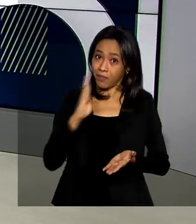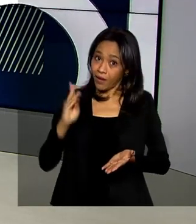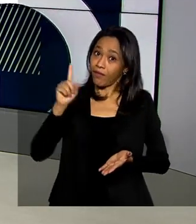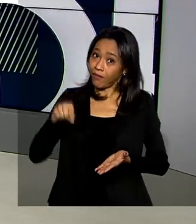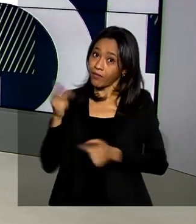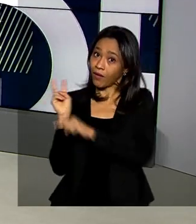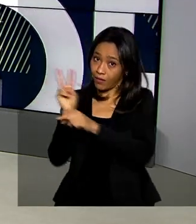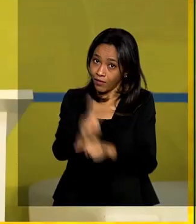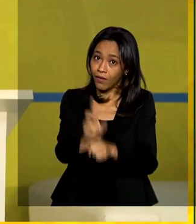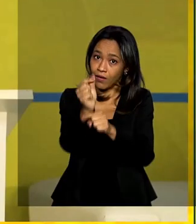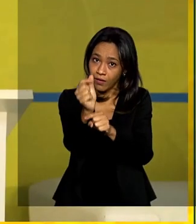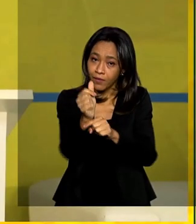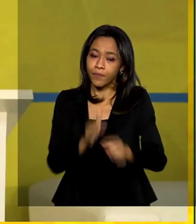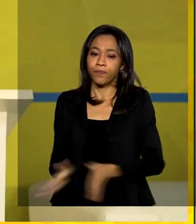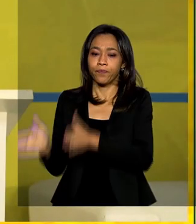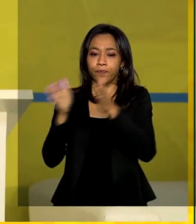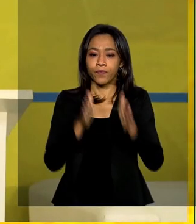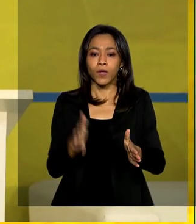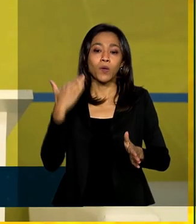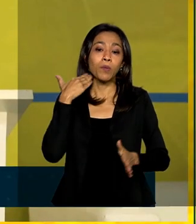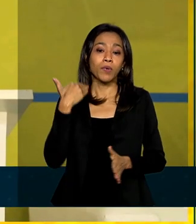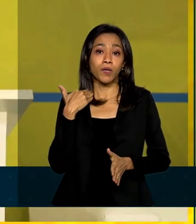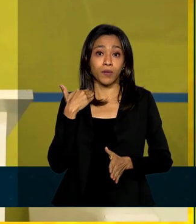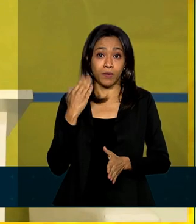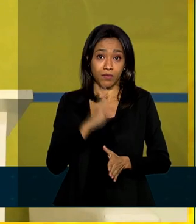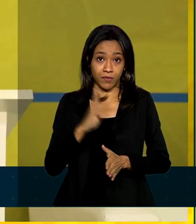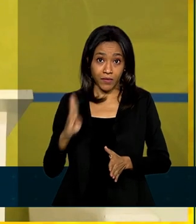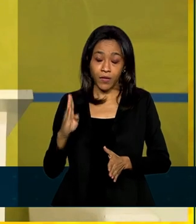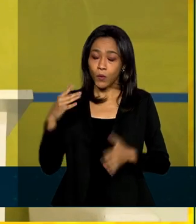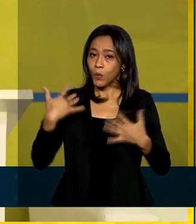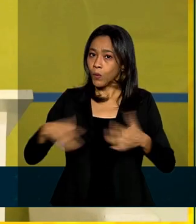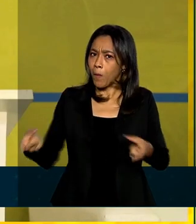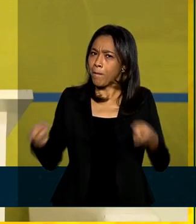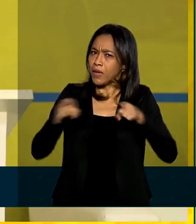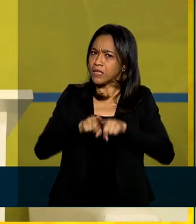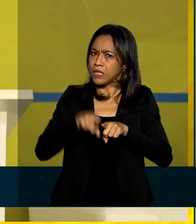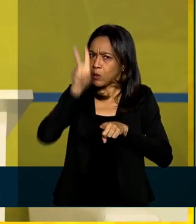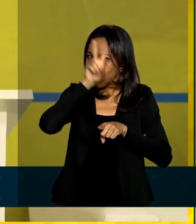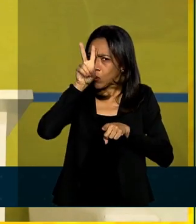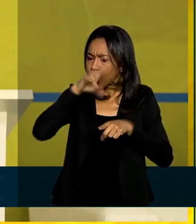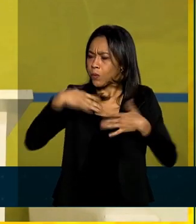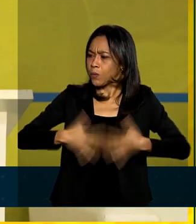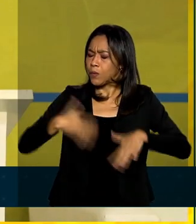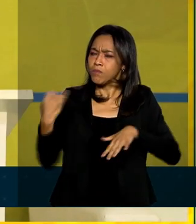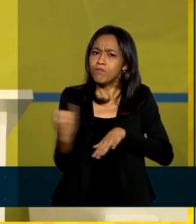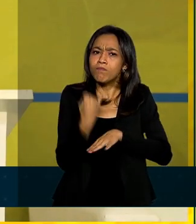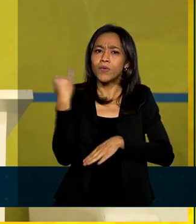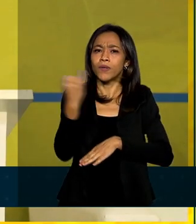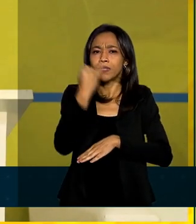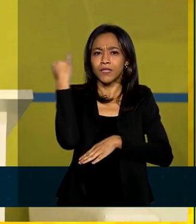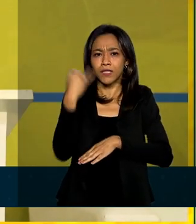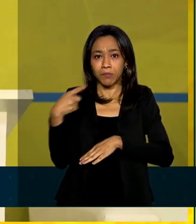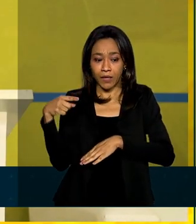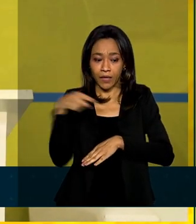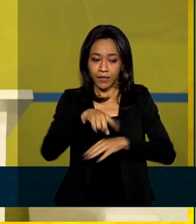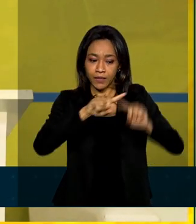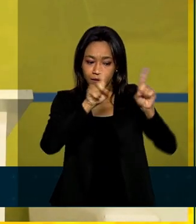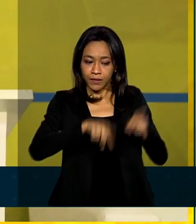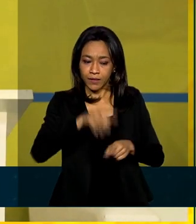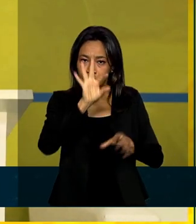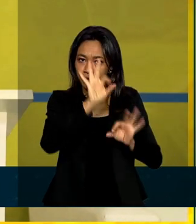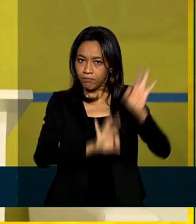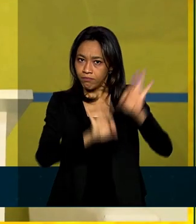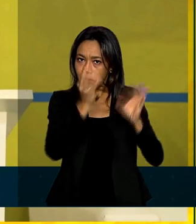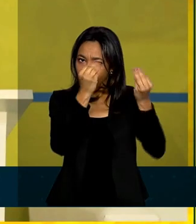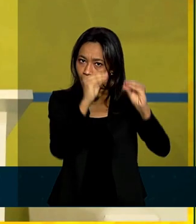crédito. O Banco do Brasil é um parceiro histórico e fundamental no Plano Safra. Sempre